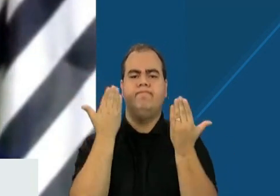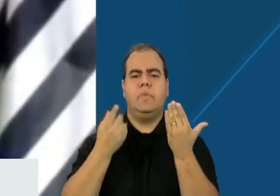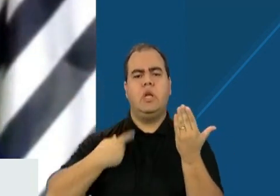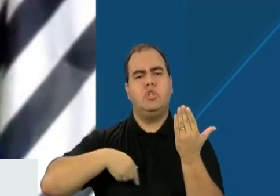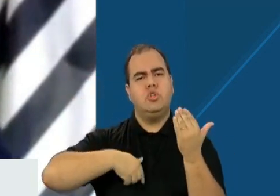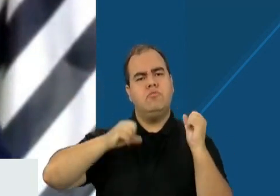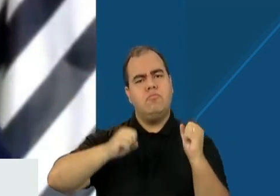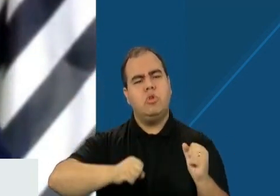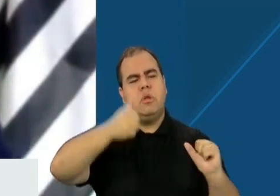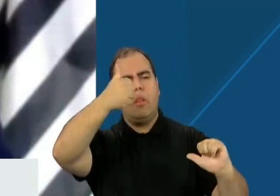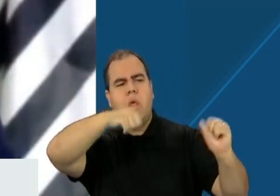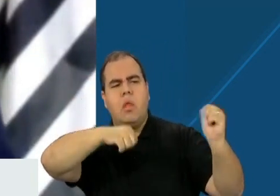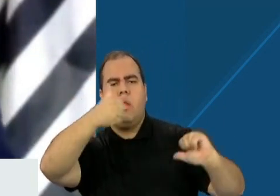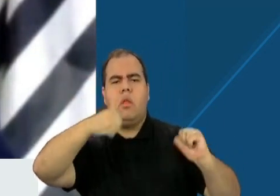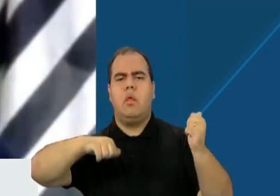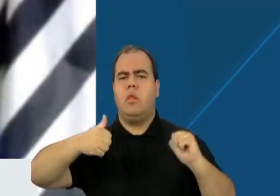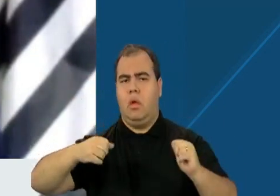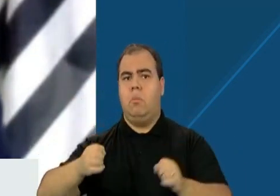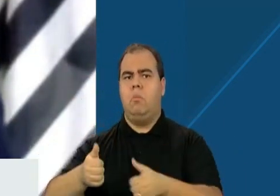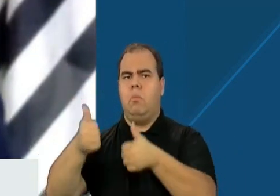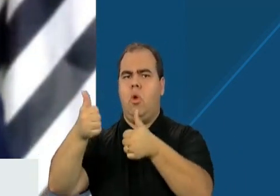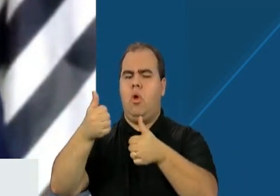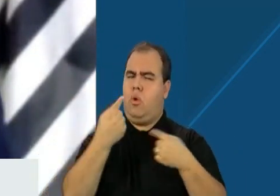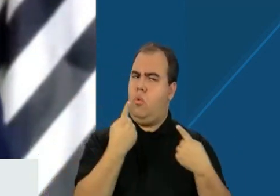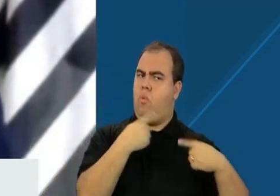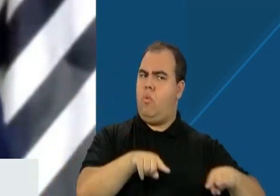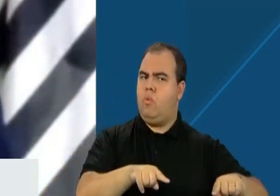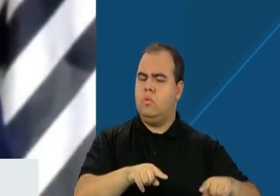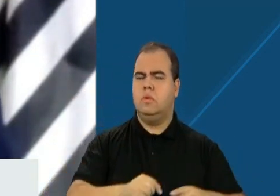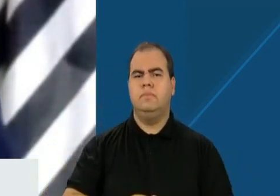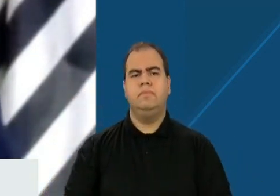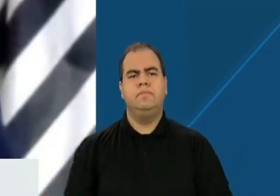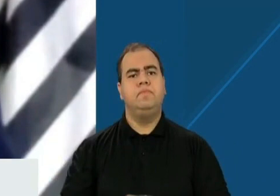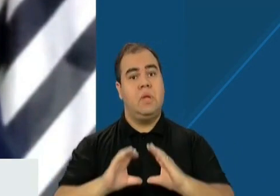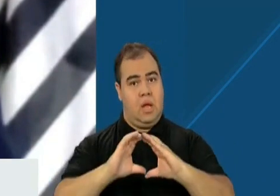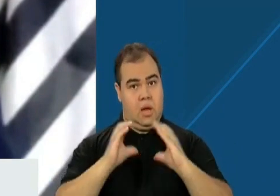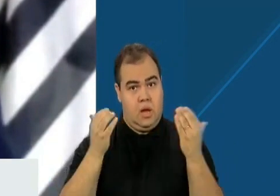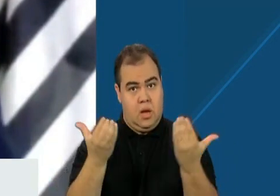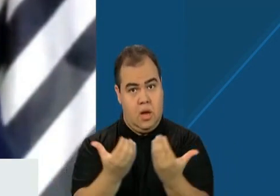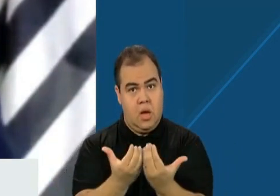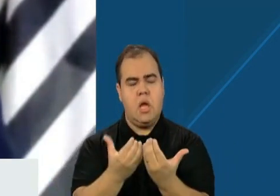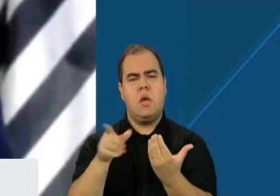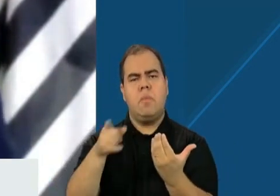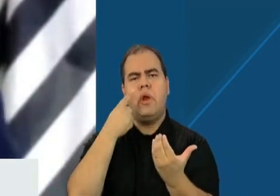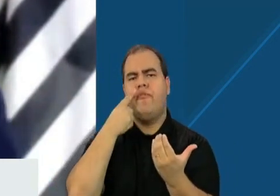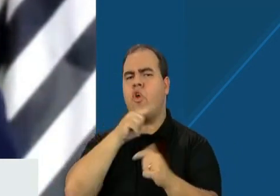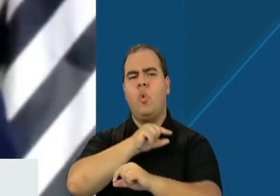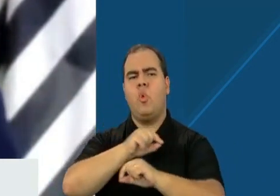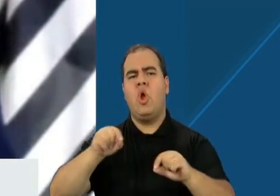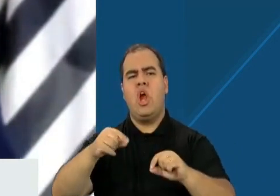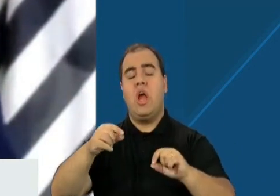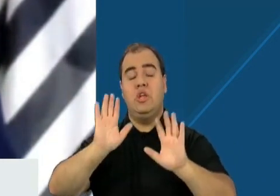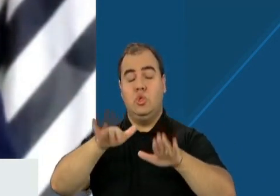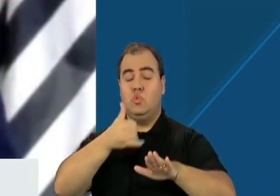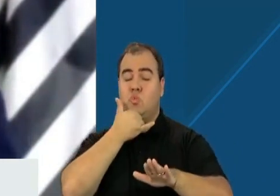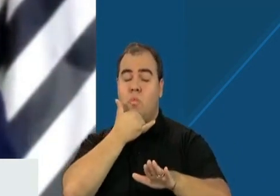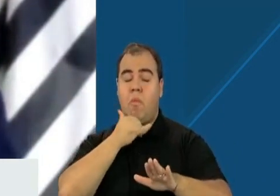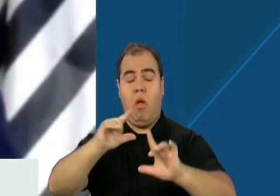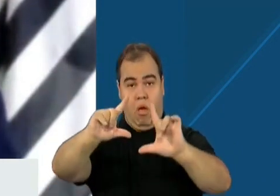analisar os próximos contas A câmera, o principal motivo da polêmica É a maneira como ela foi